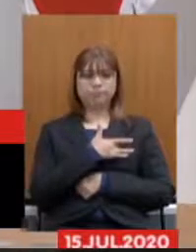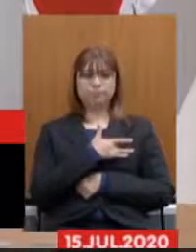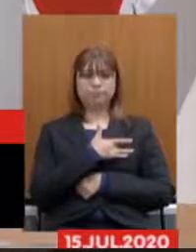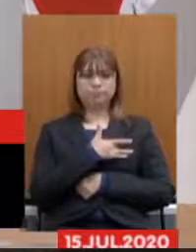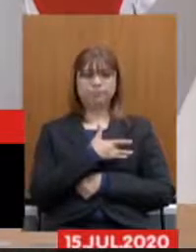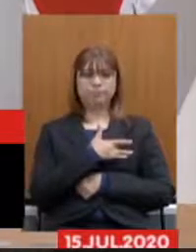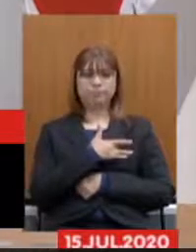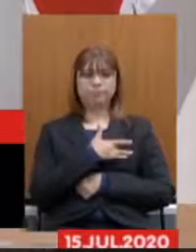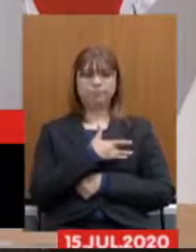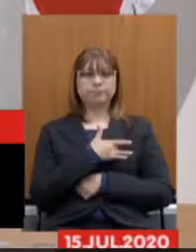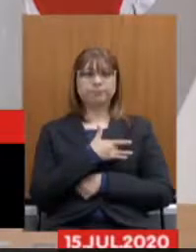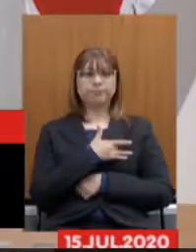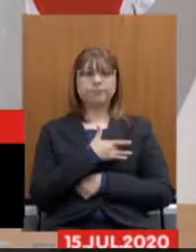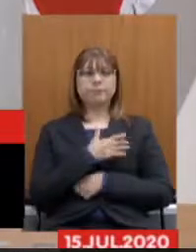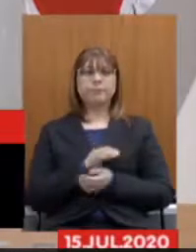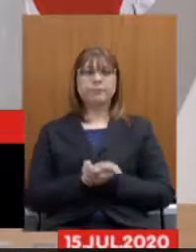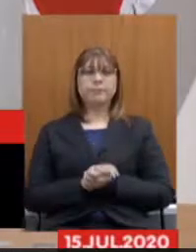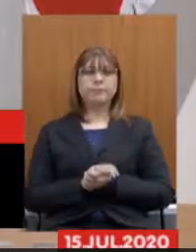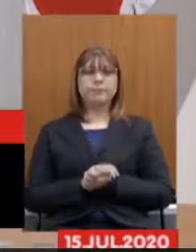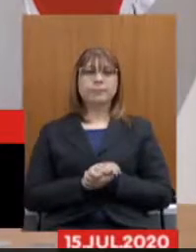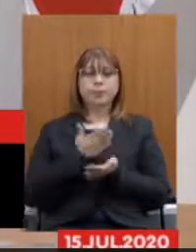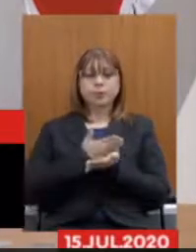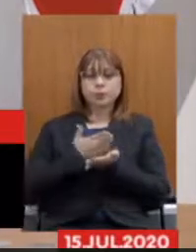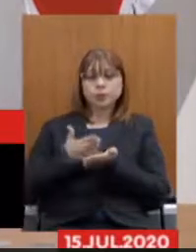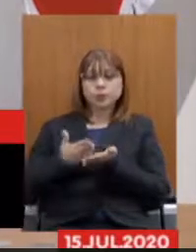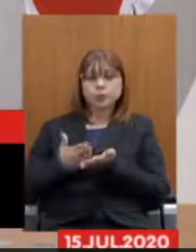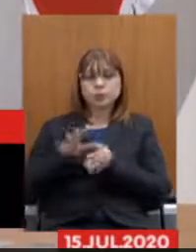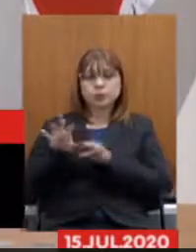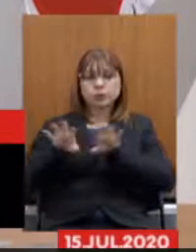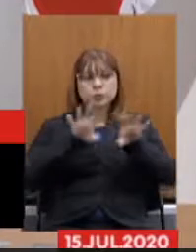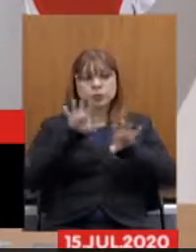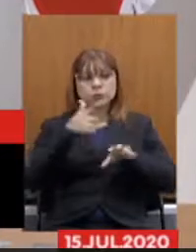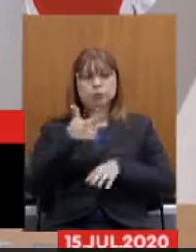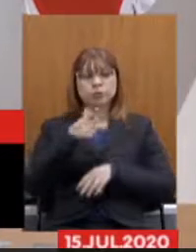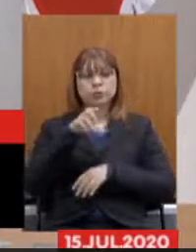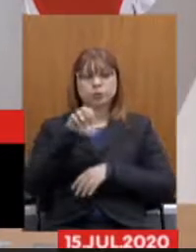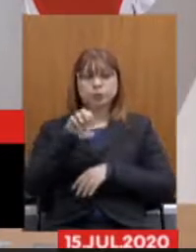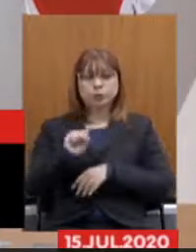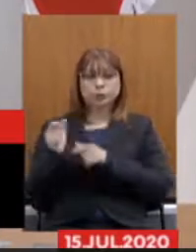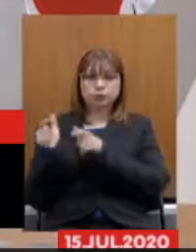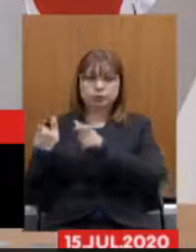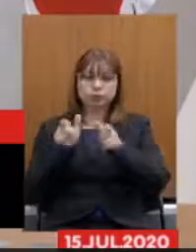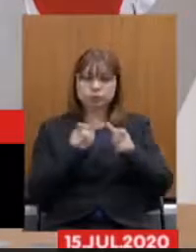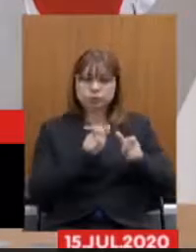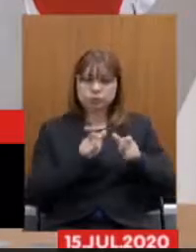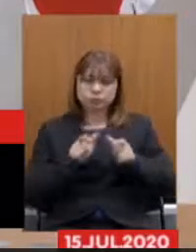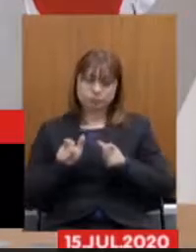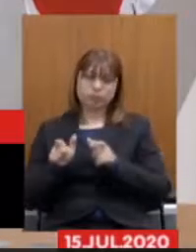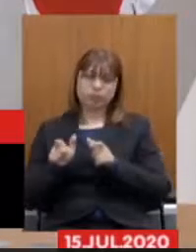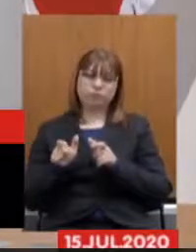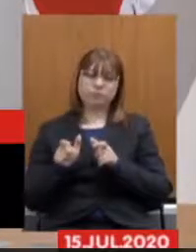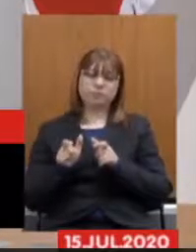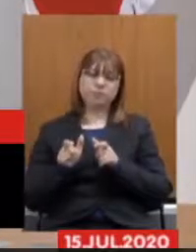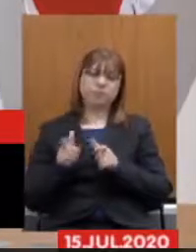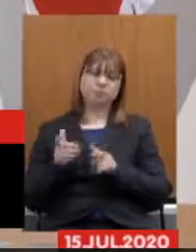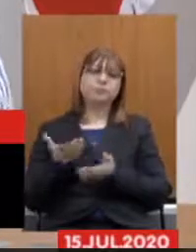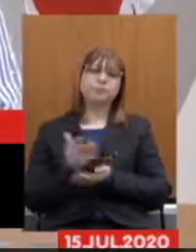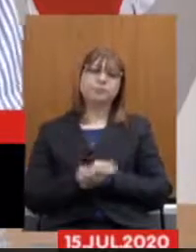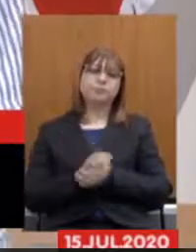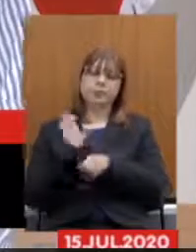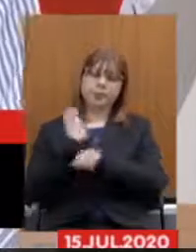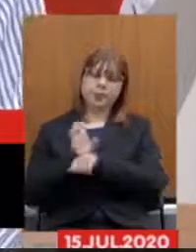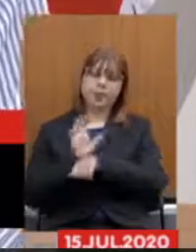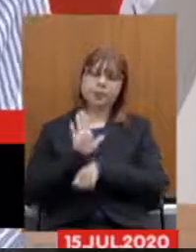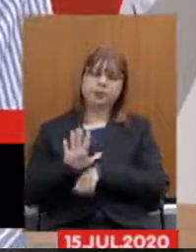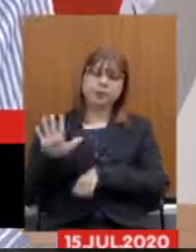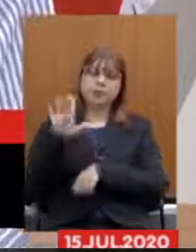nas 28 superintendências e gerências regionais de saúde do estado e aqueles que